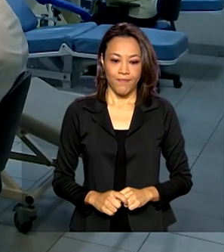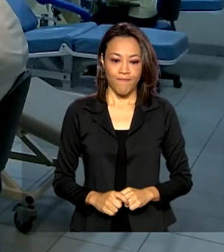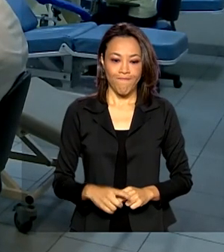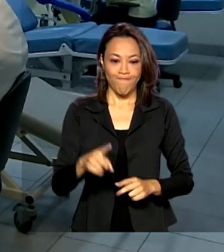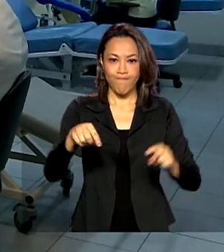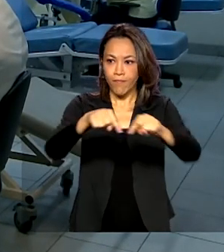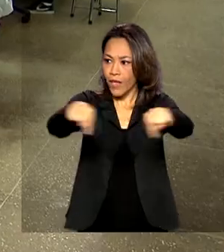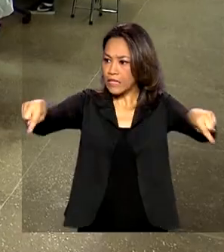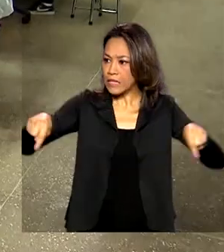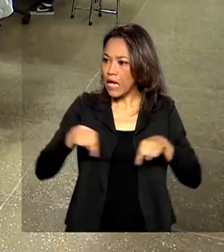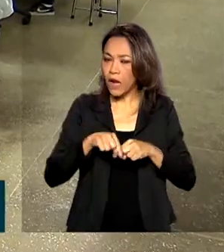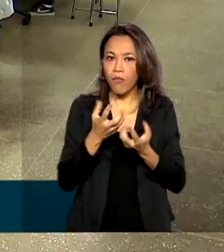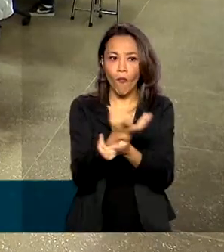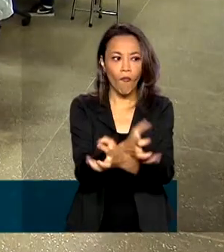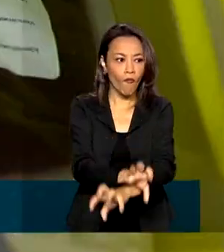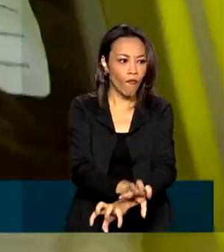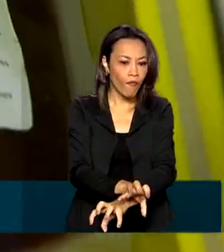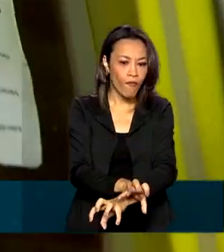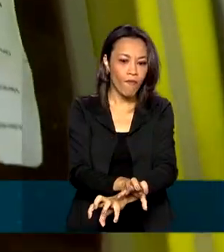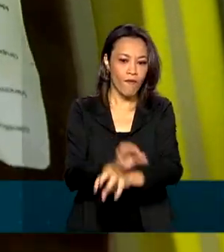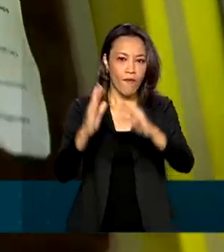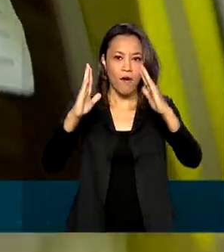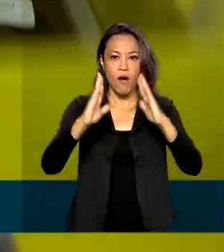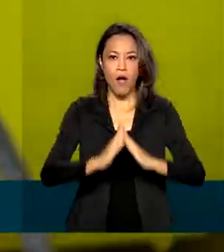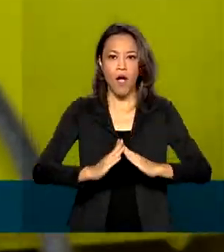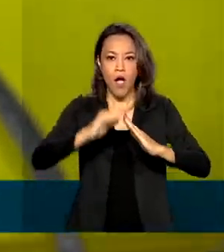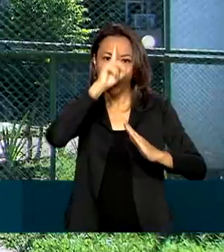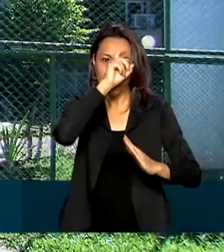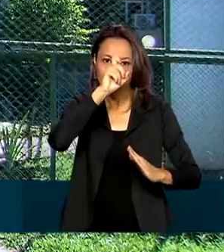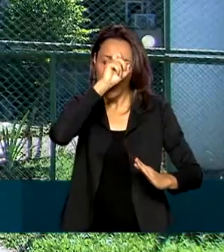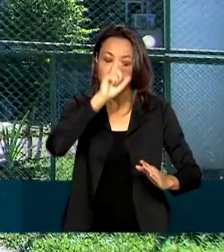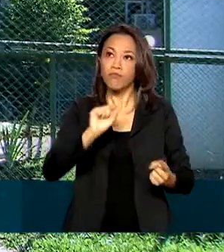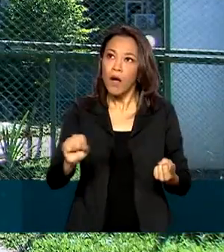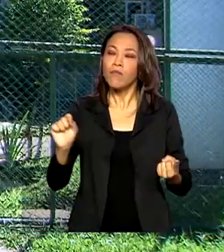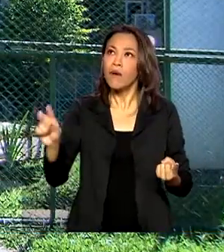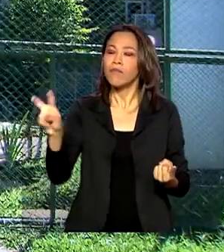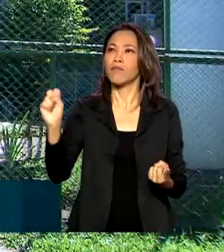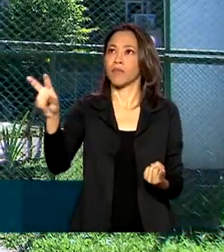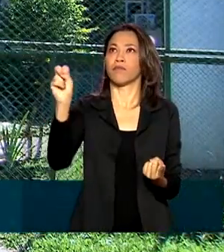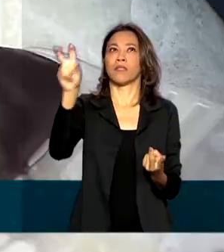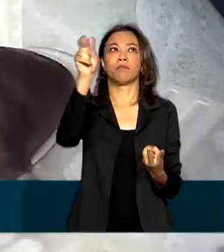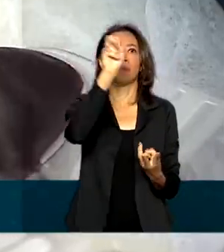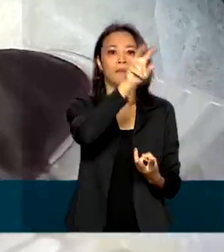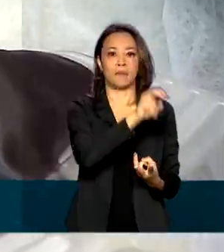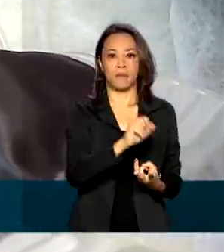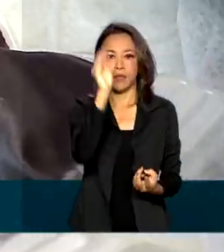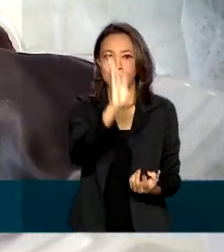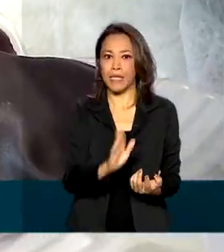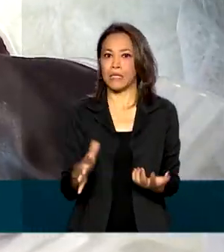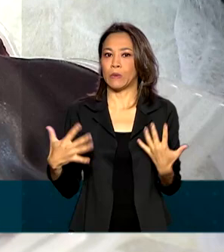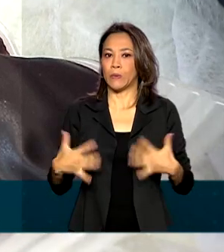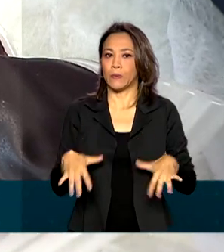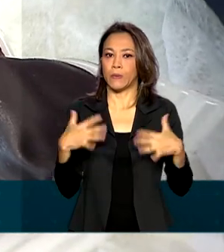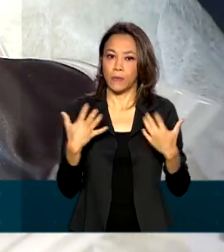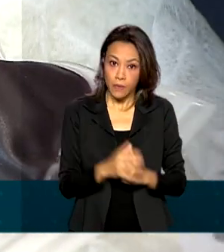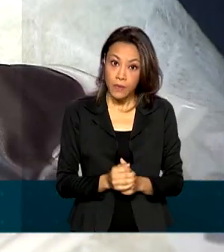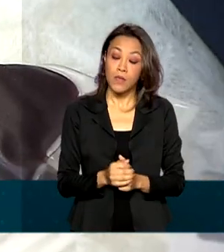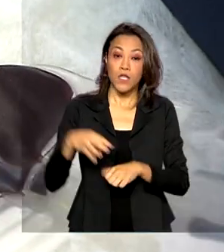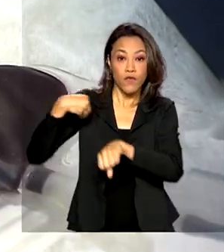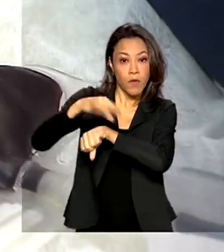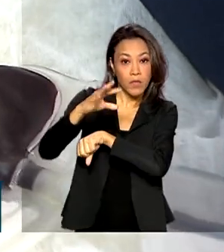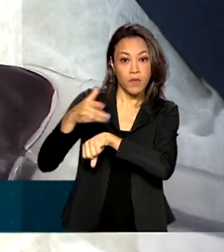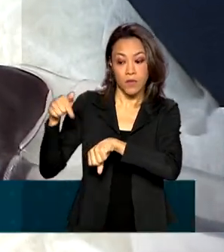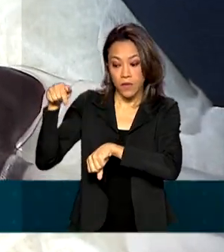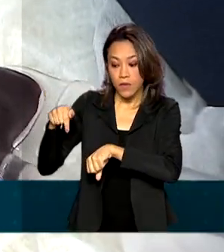Salas vazias nos postos de coleta, uma situação que se repete em vários hemocentros do país. Dados preliminares do Ministério da